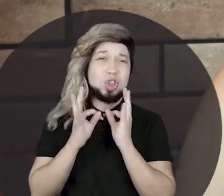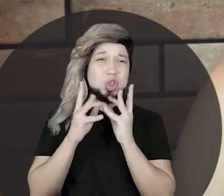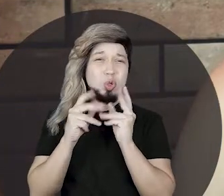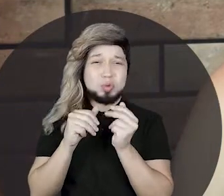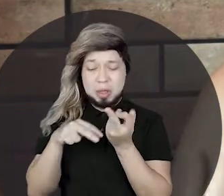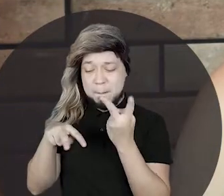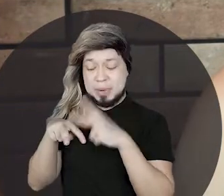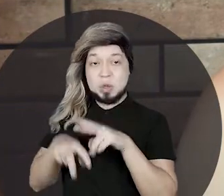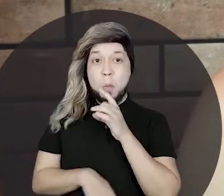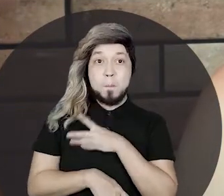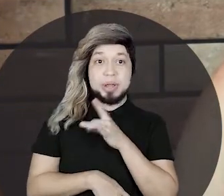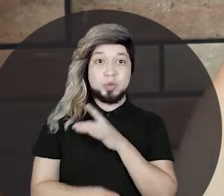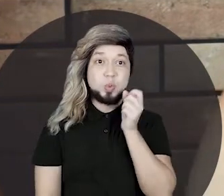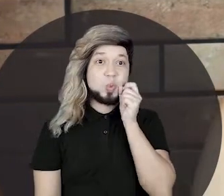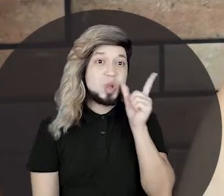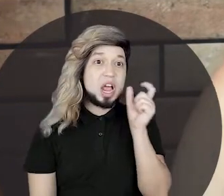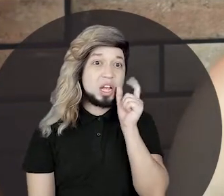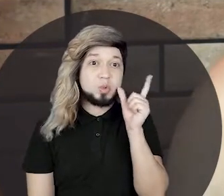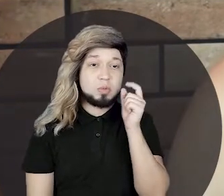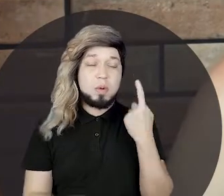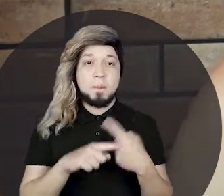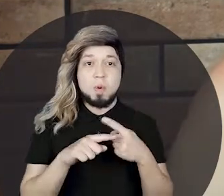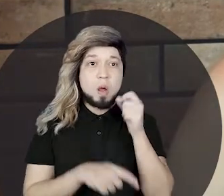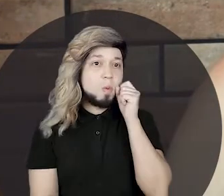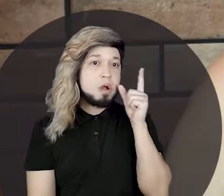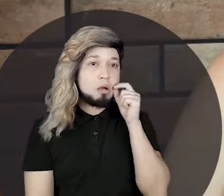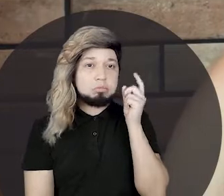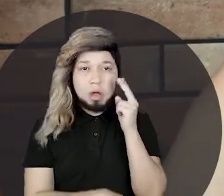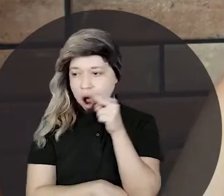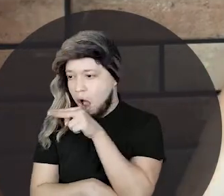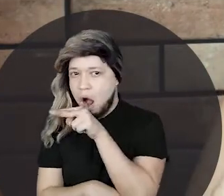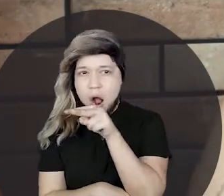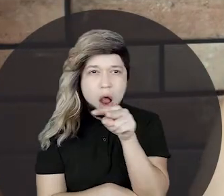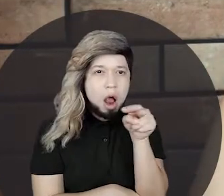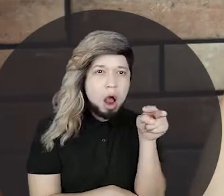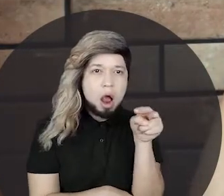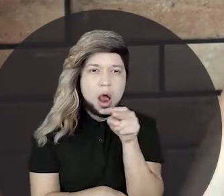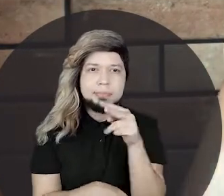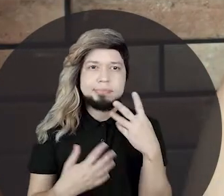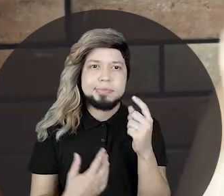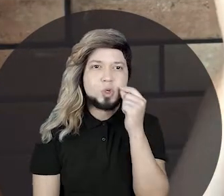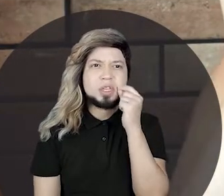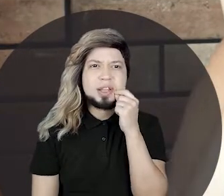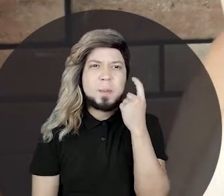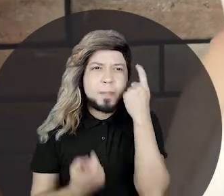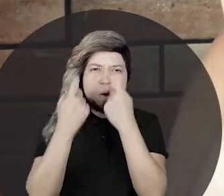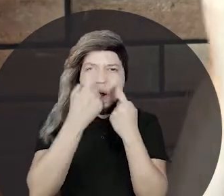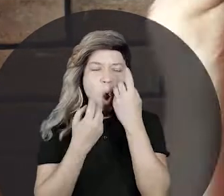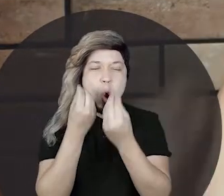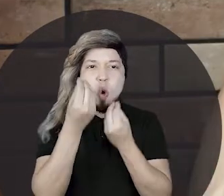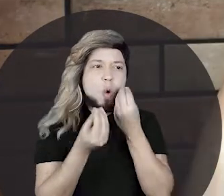lá, presos, com medo de Xaninho. Porque Xaninho ficava de um lado e pro outro. E os ratos, preocupados, o que que iam